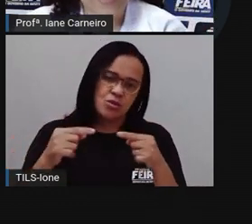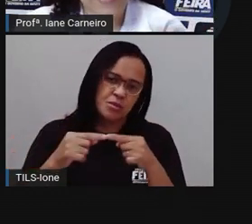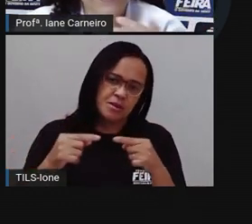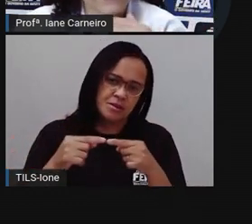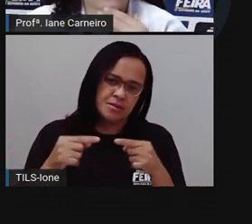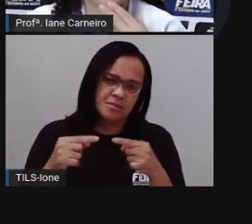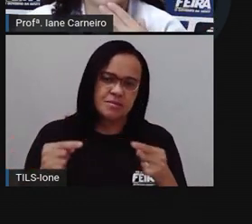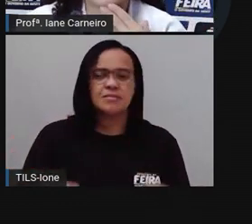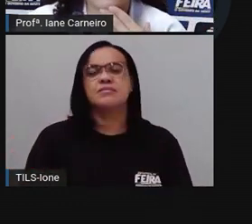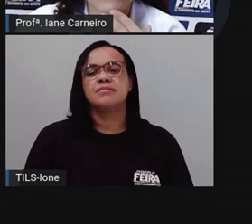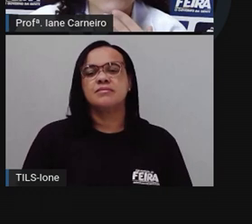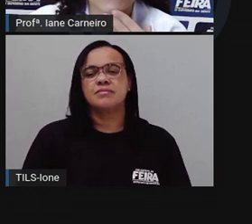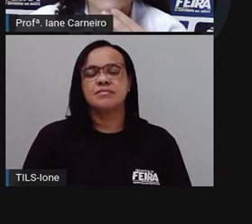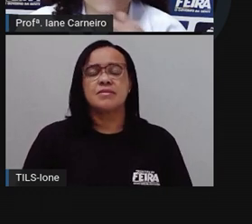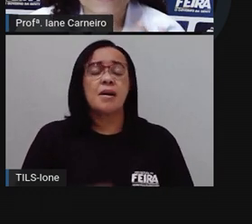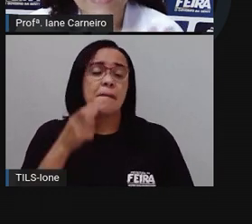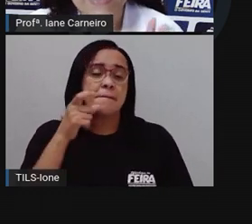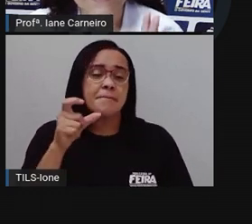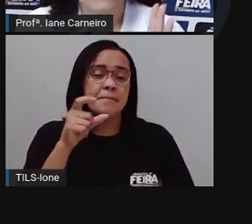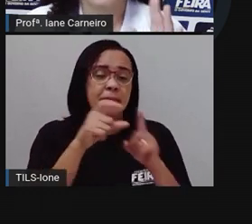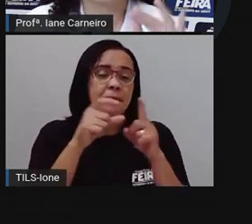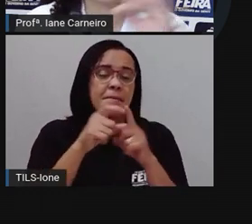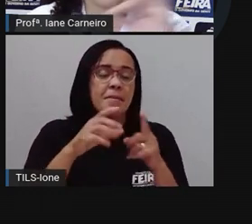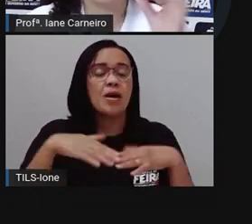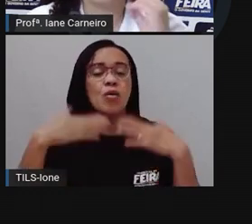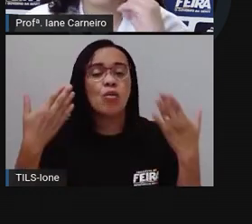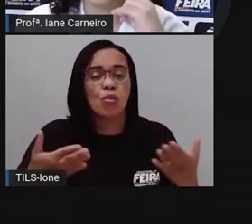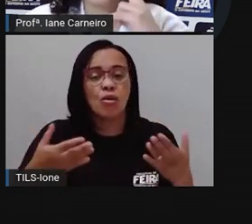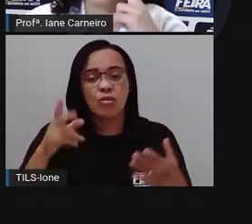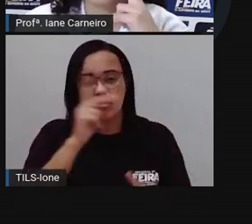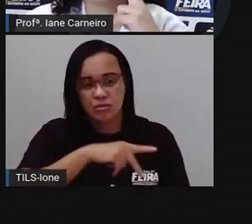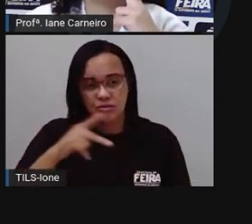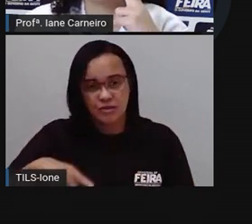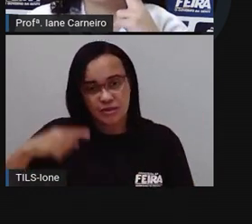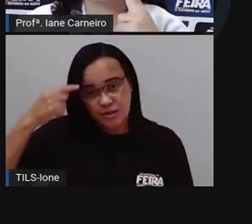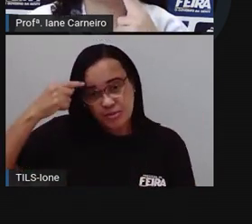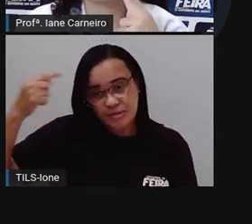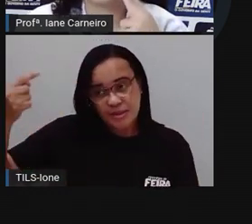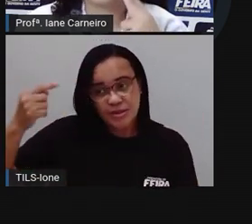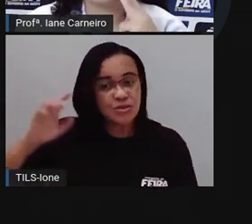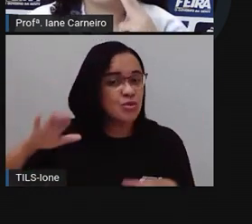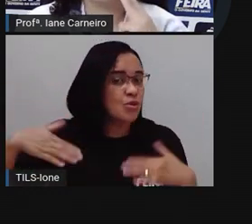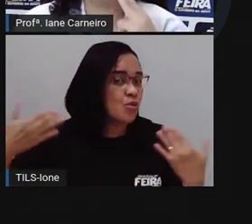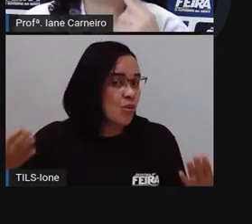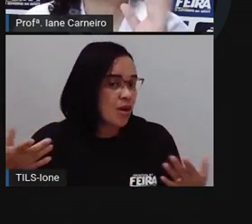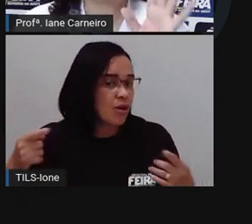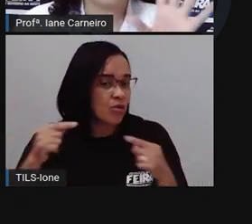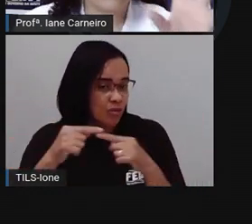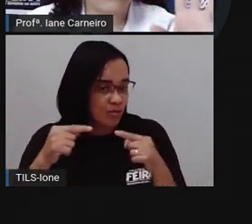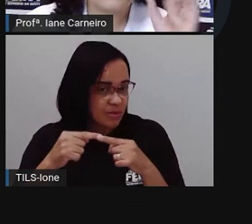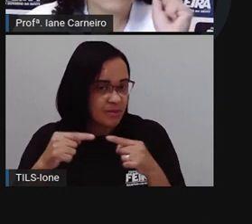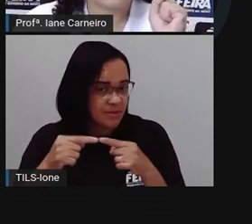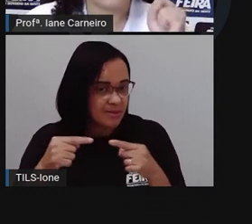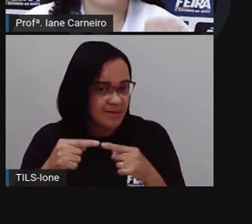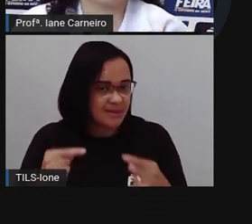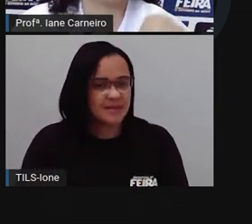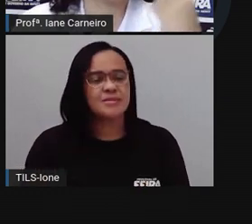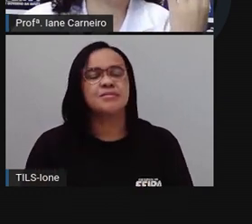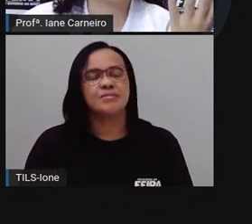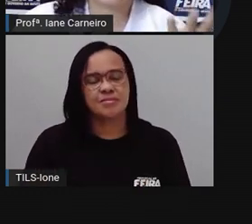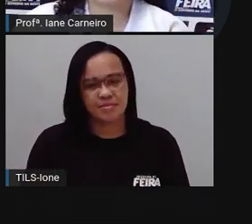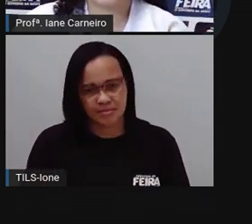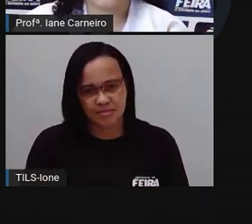palavra é essa que a Pró pensou, né? Que tá aqui, só com os tracinhos representando. Tá certo? Então, ó. E aí,